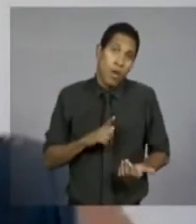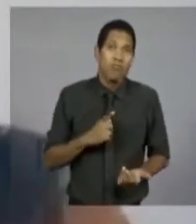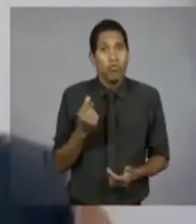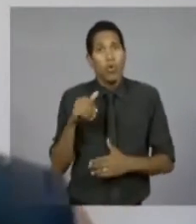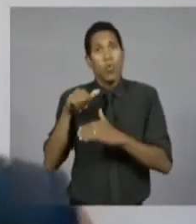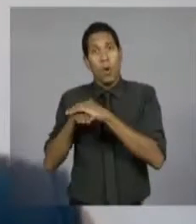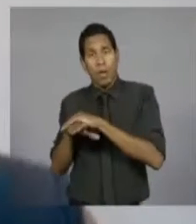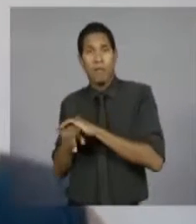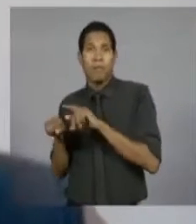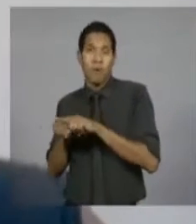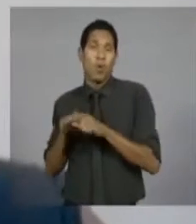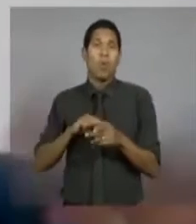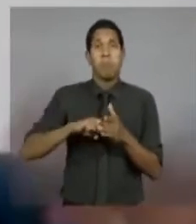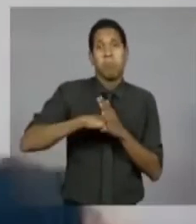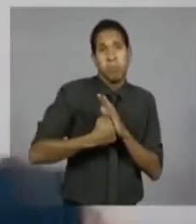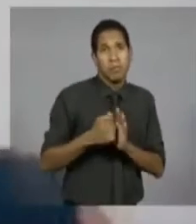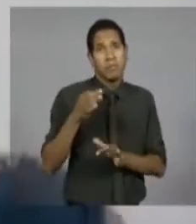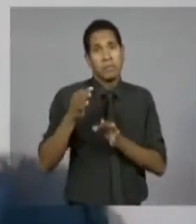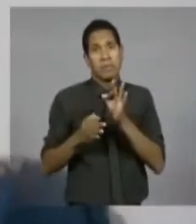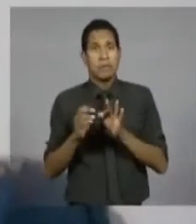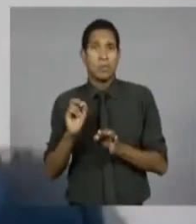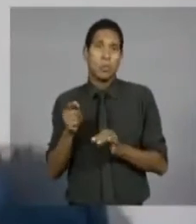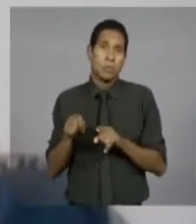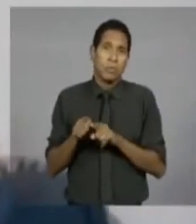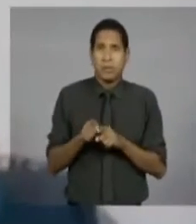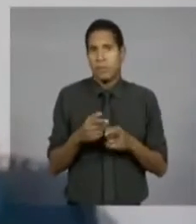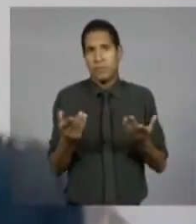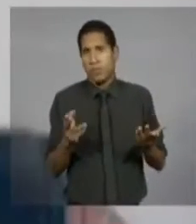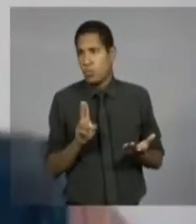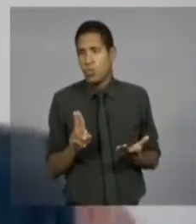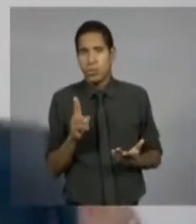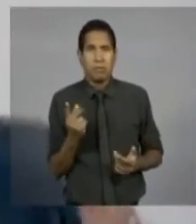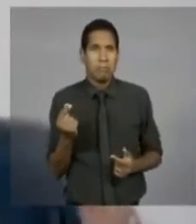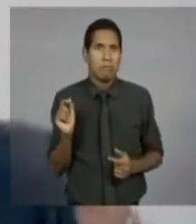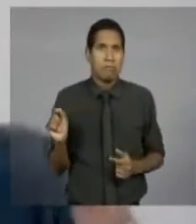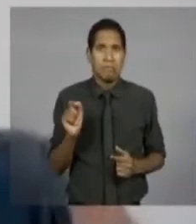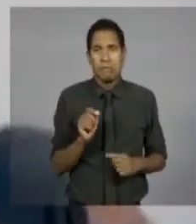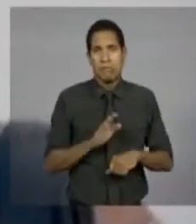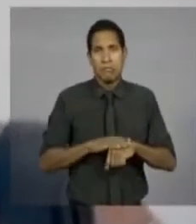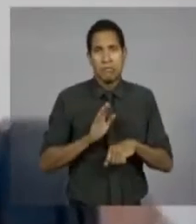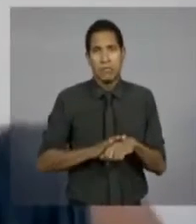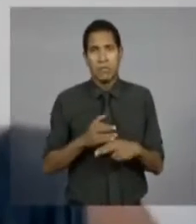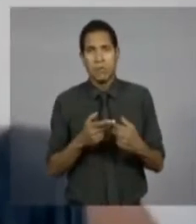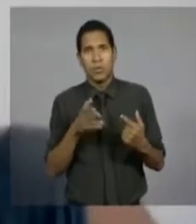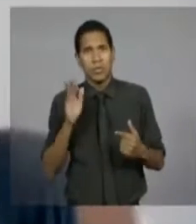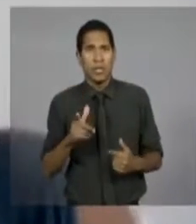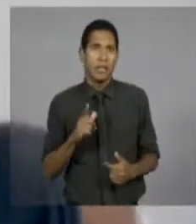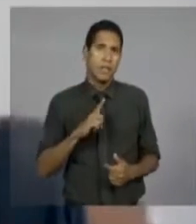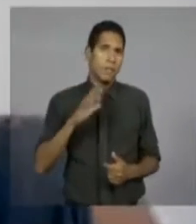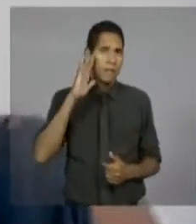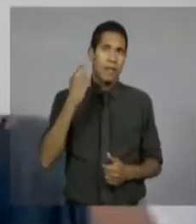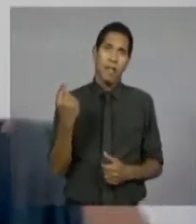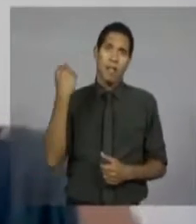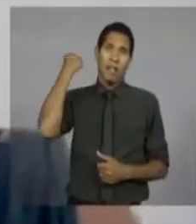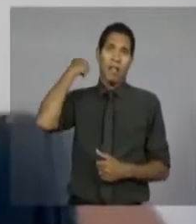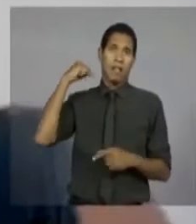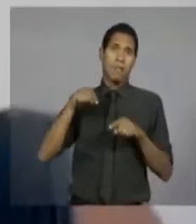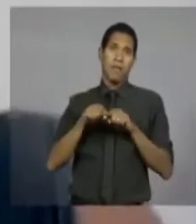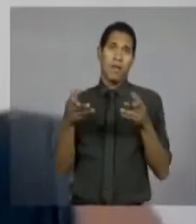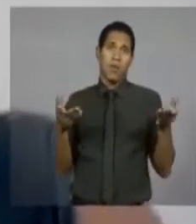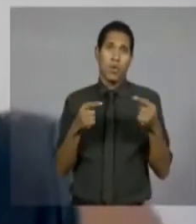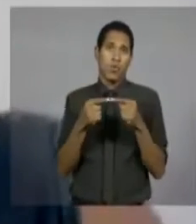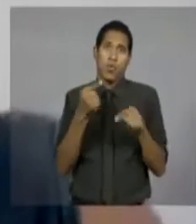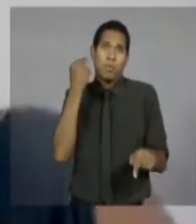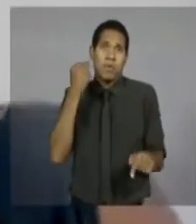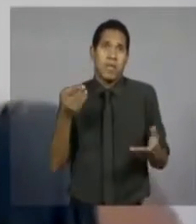ou congelado pela Justiça, ou mesmo que se queira utilizar aquele dinheiro, para executar algo que foi previsto anos atrás e que já não tem mais